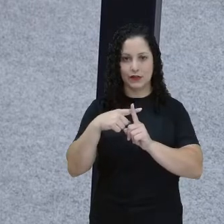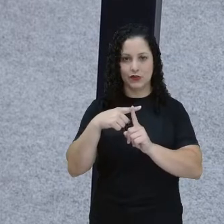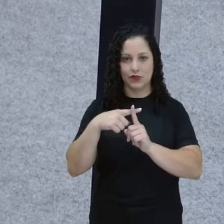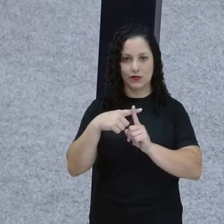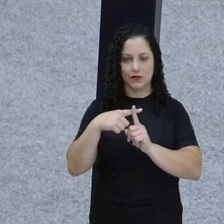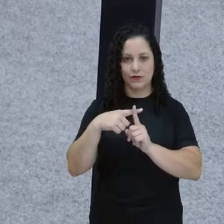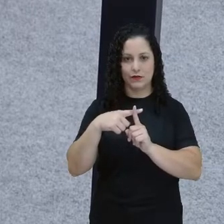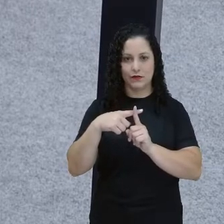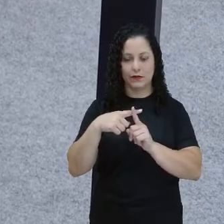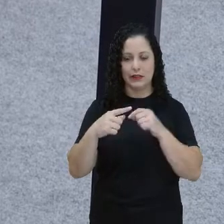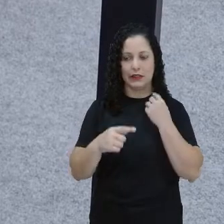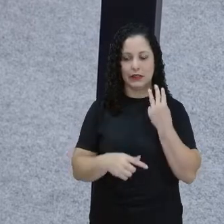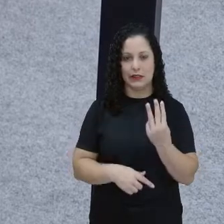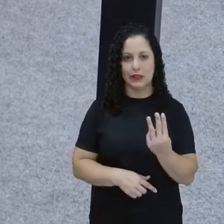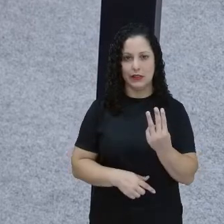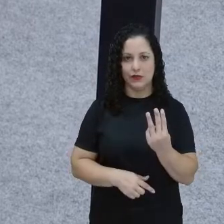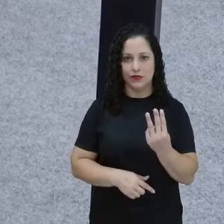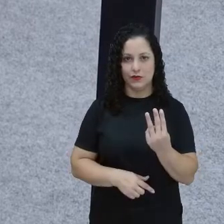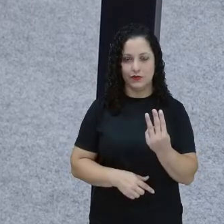Mais três,